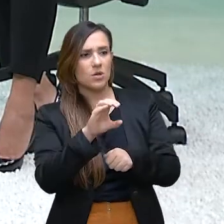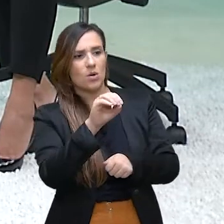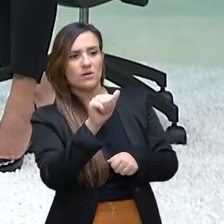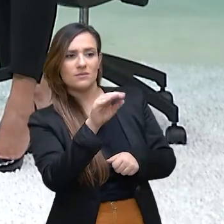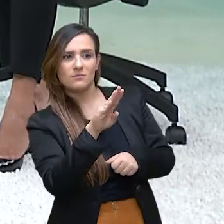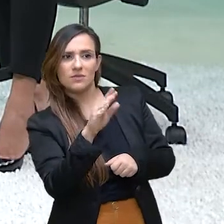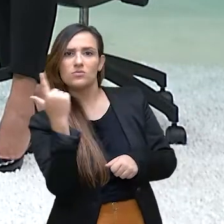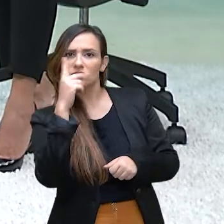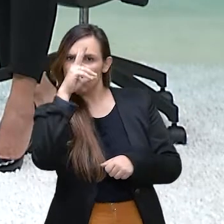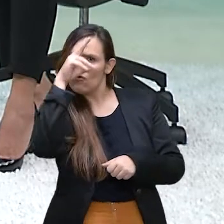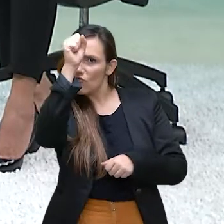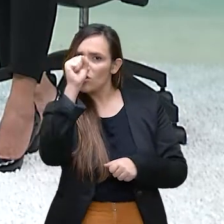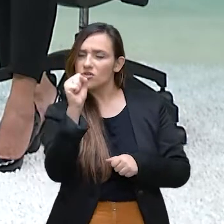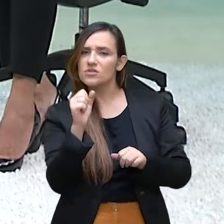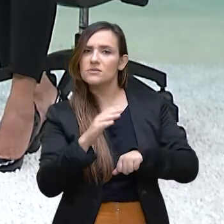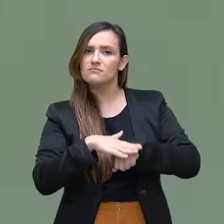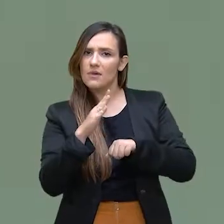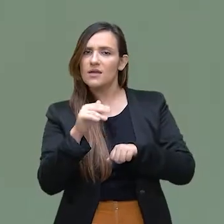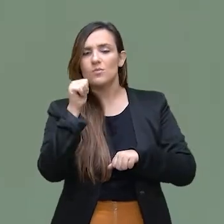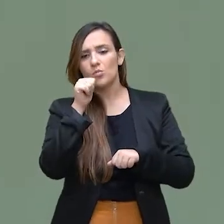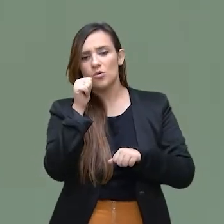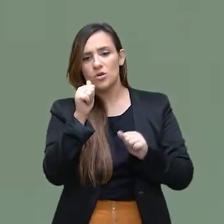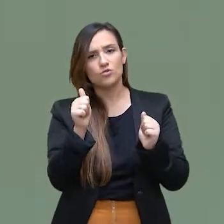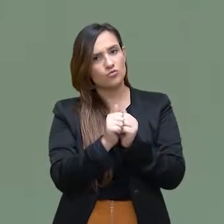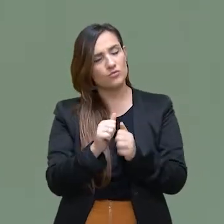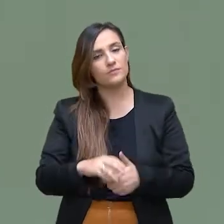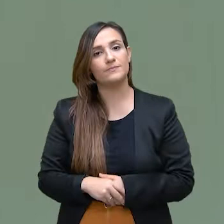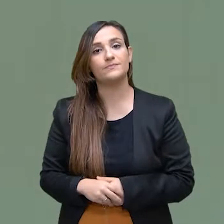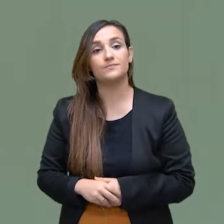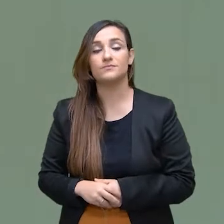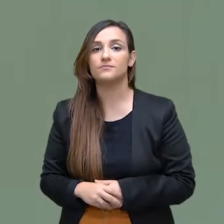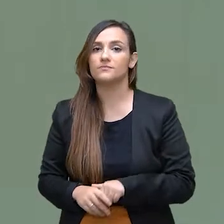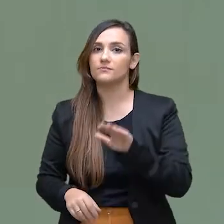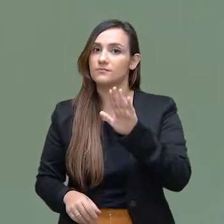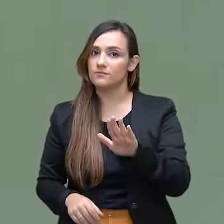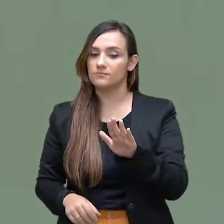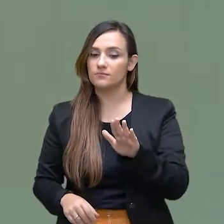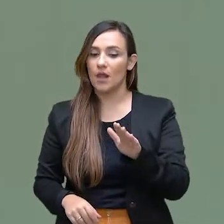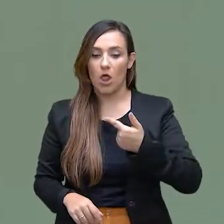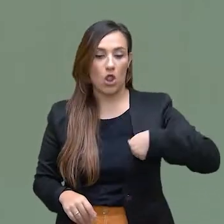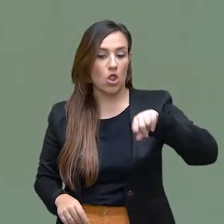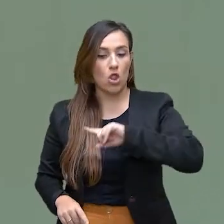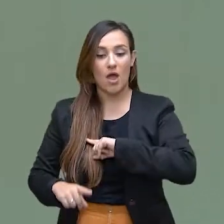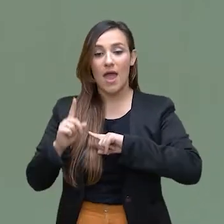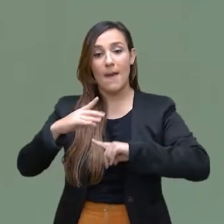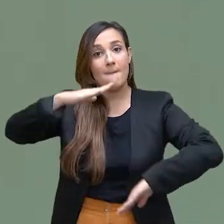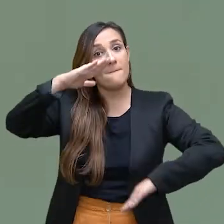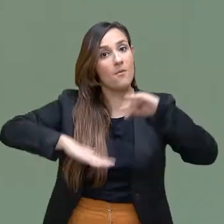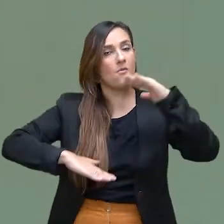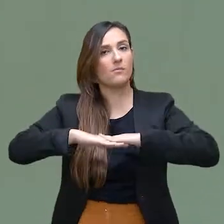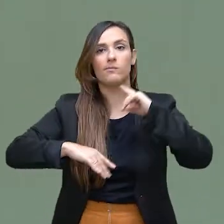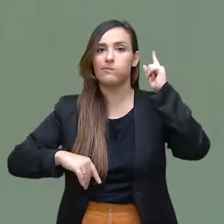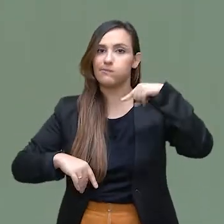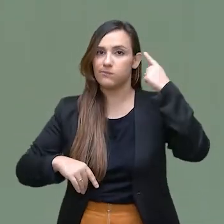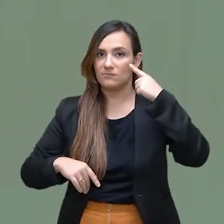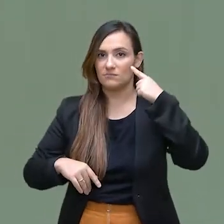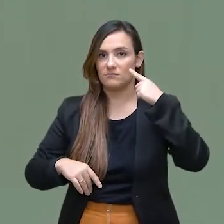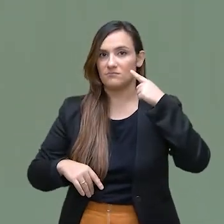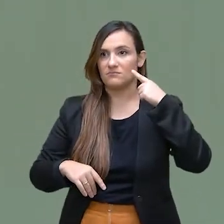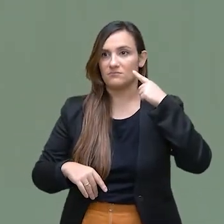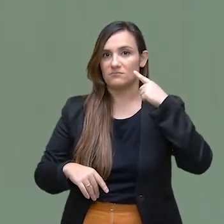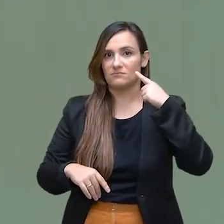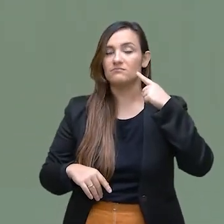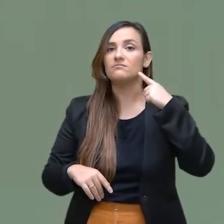cada vez mais essa representatividade? Eu digo que nós somos, principalmente, advogados. E, depois, nós